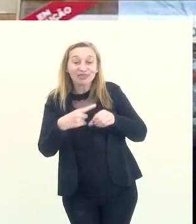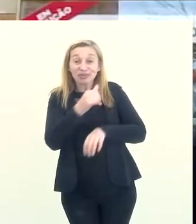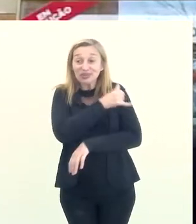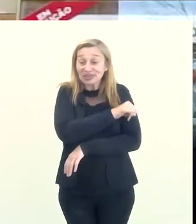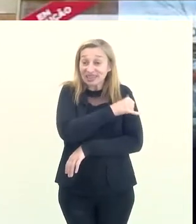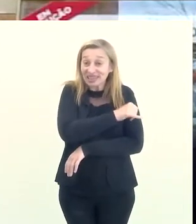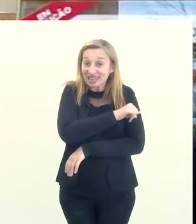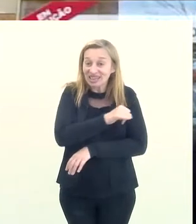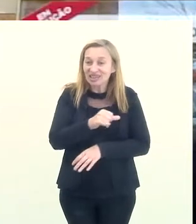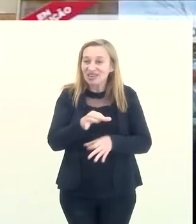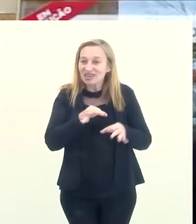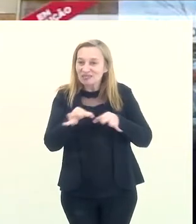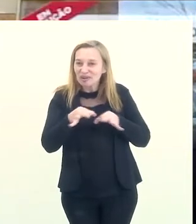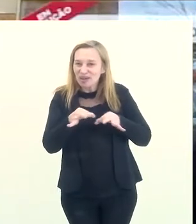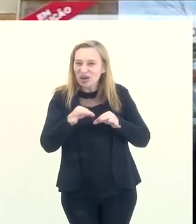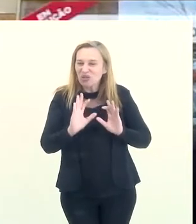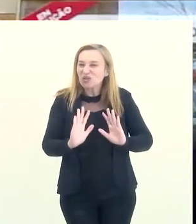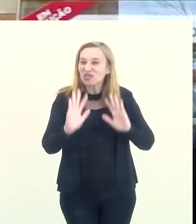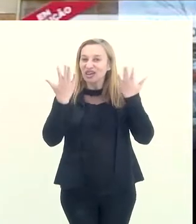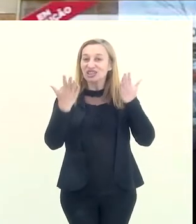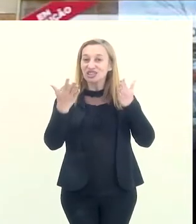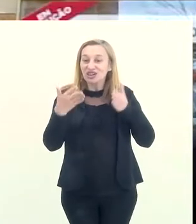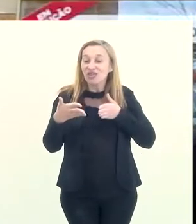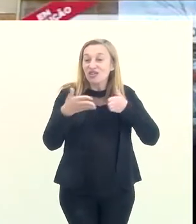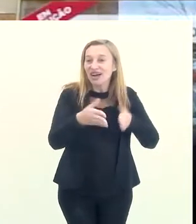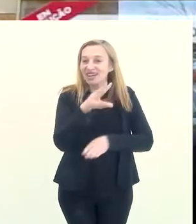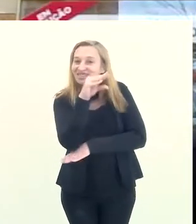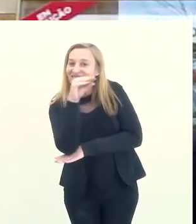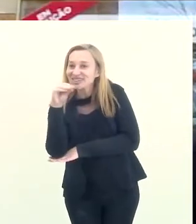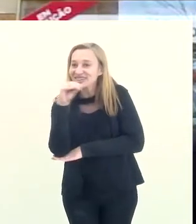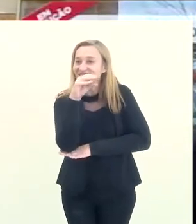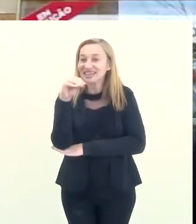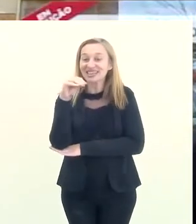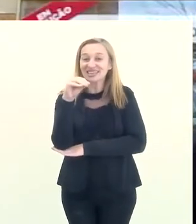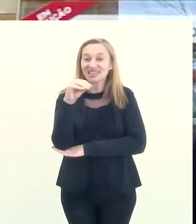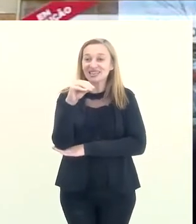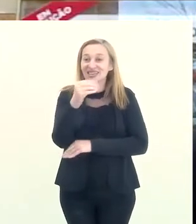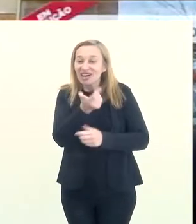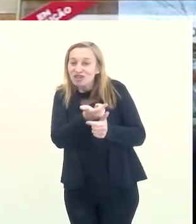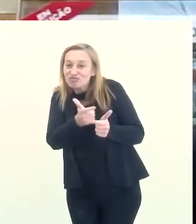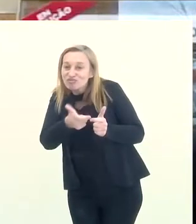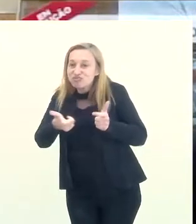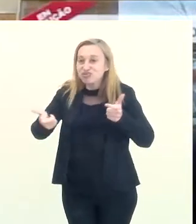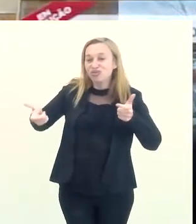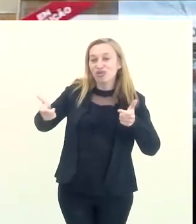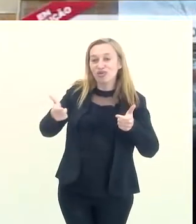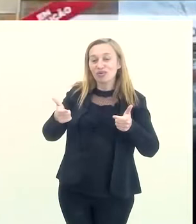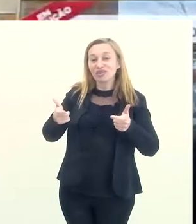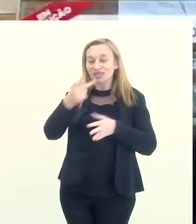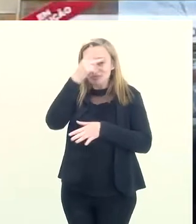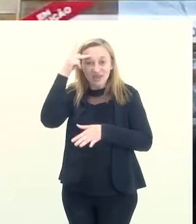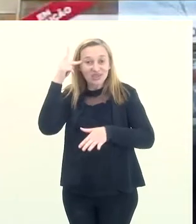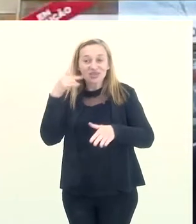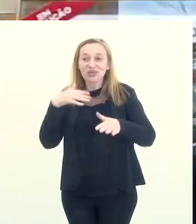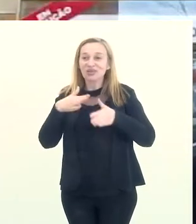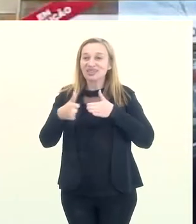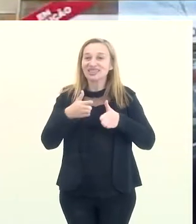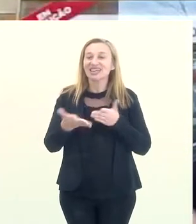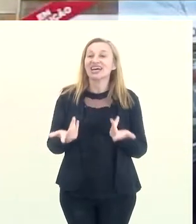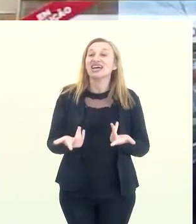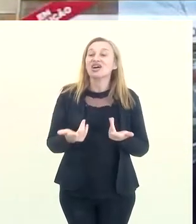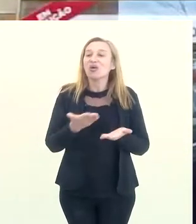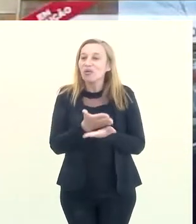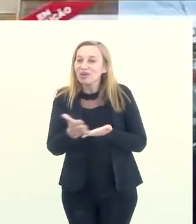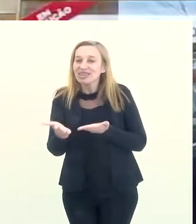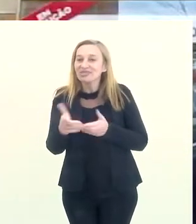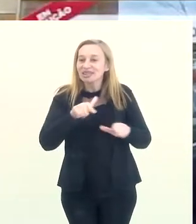no município do Rio, quando monta algum tipo de evento voltado ao dinossauro, sempre é a explosão de vendas. Então, começamos a trabalhar.